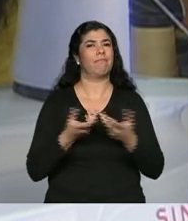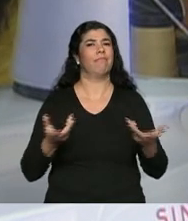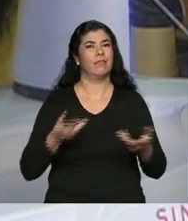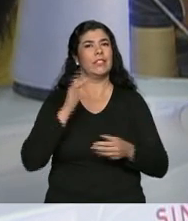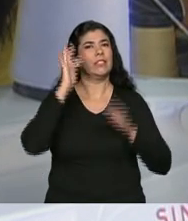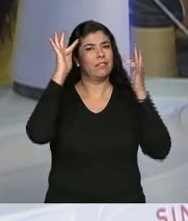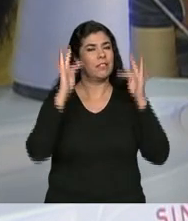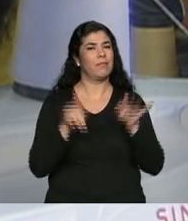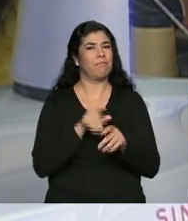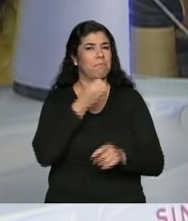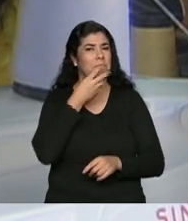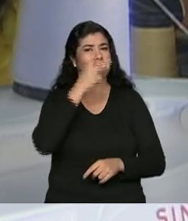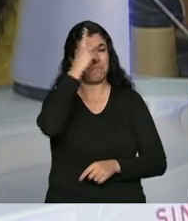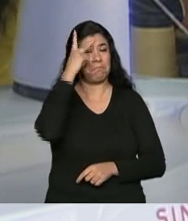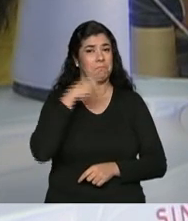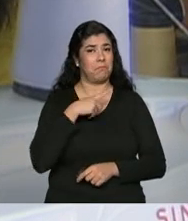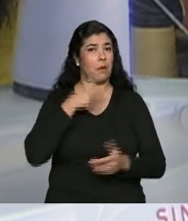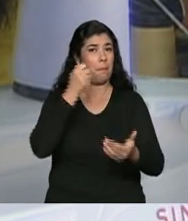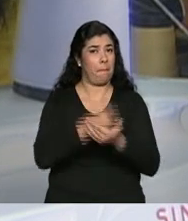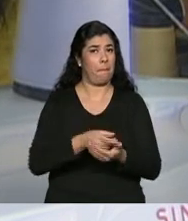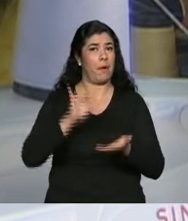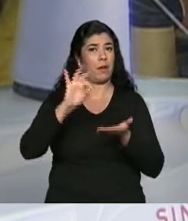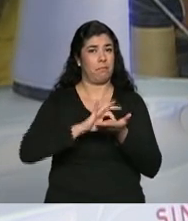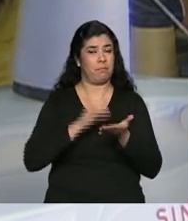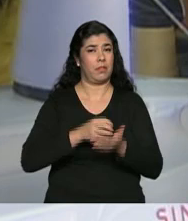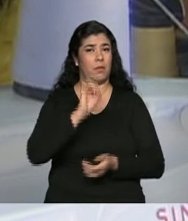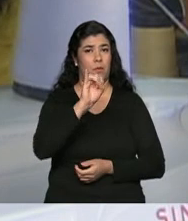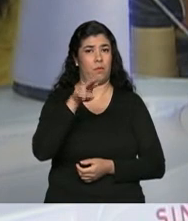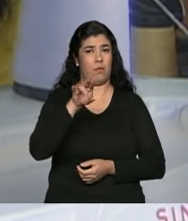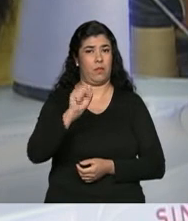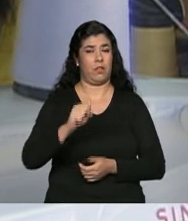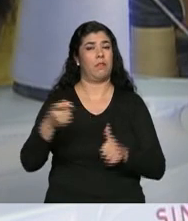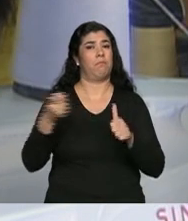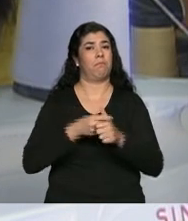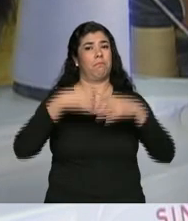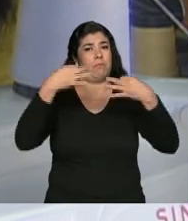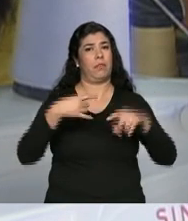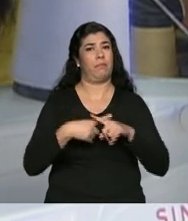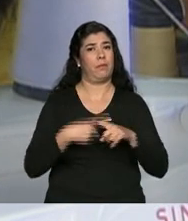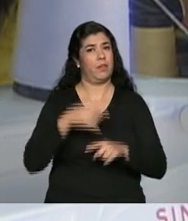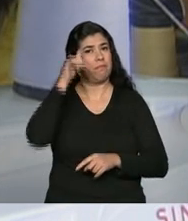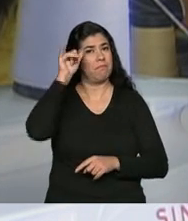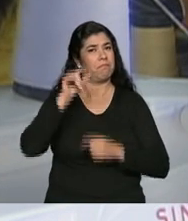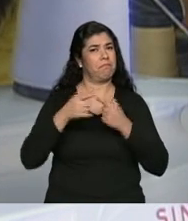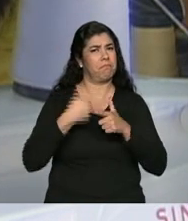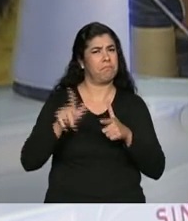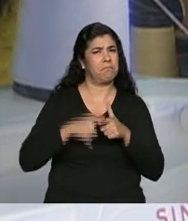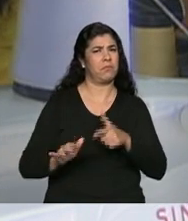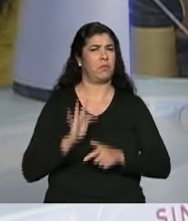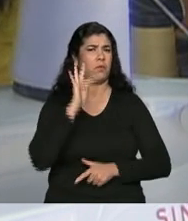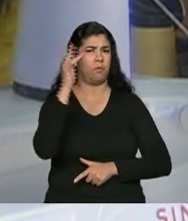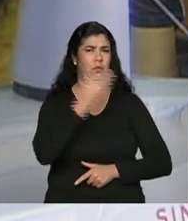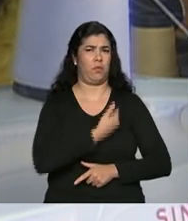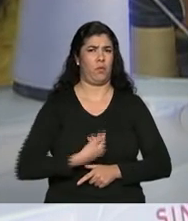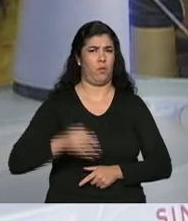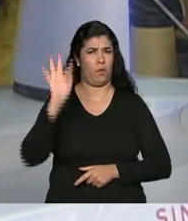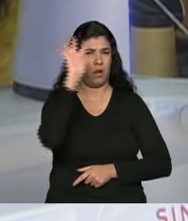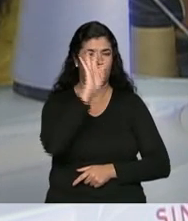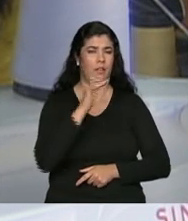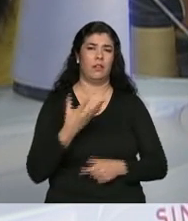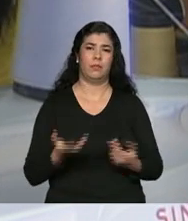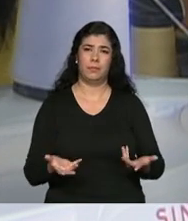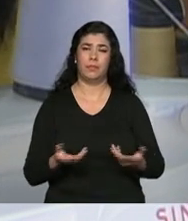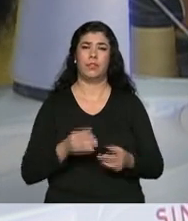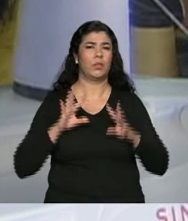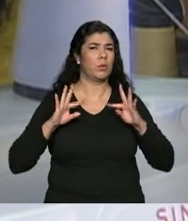bom para quem realmente paga o seu carnê em dia, porque senão vai estar criando uma dívida com o governo federal. Então,